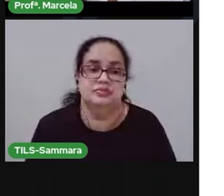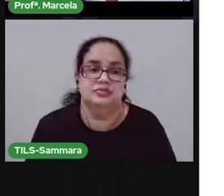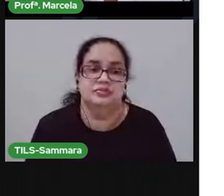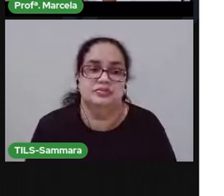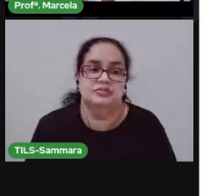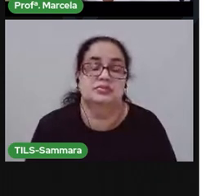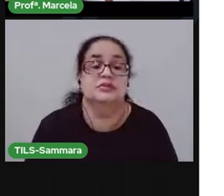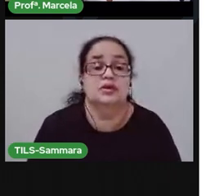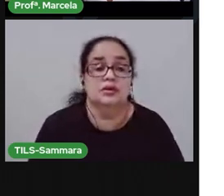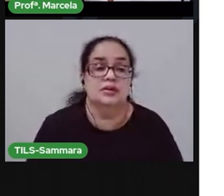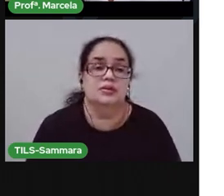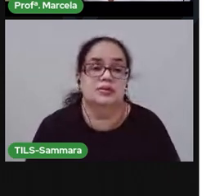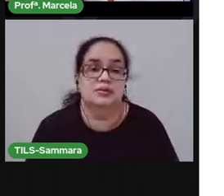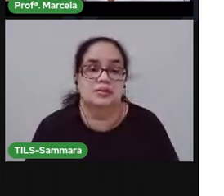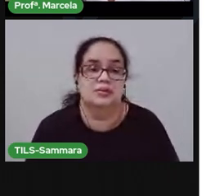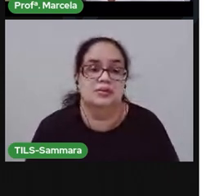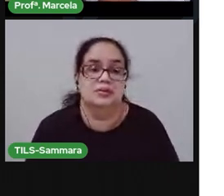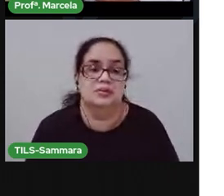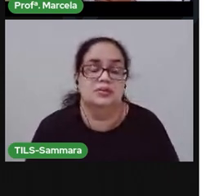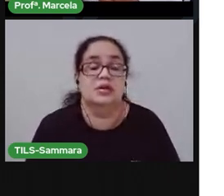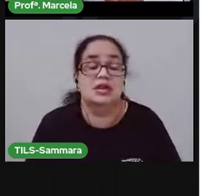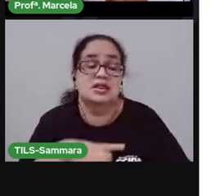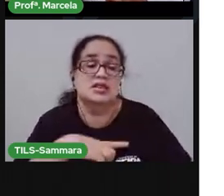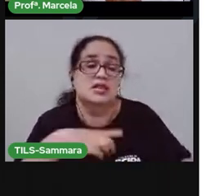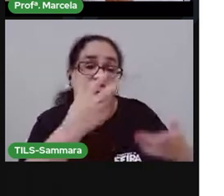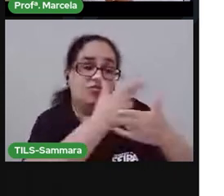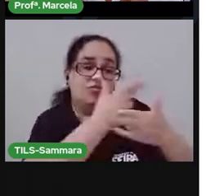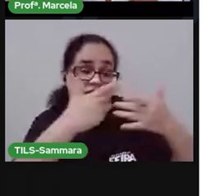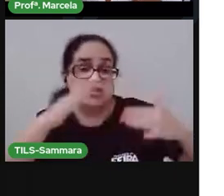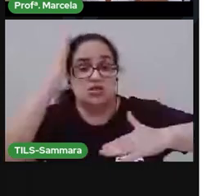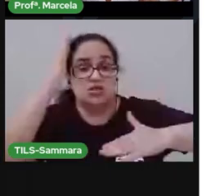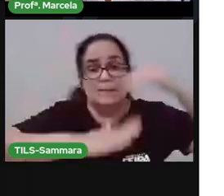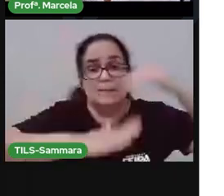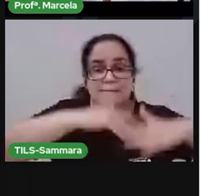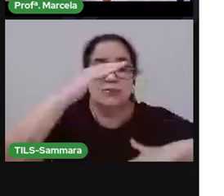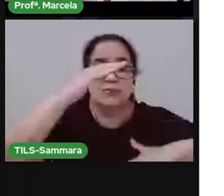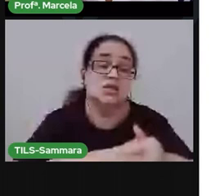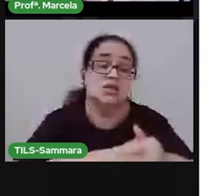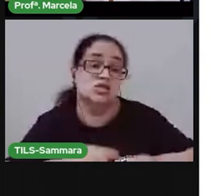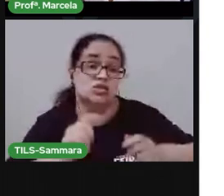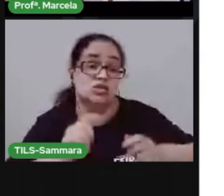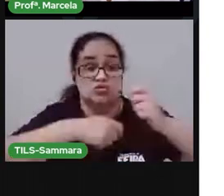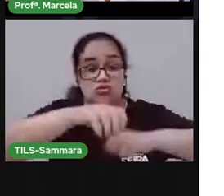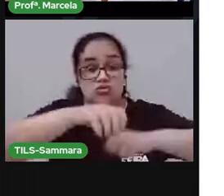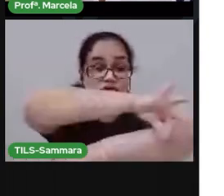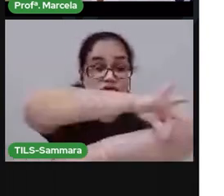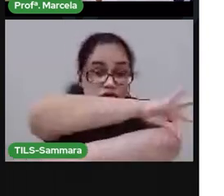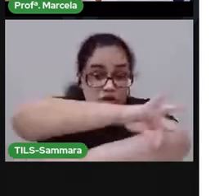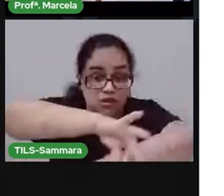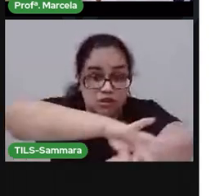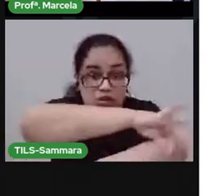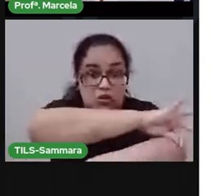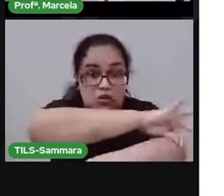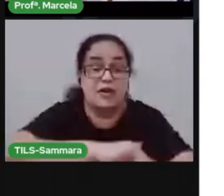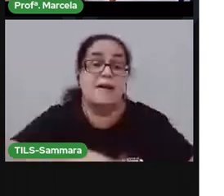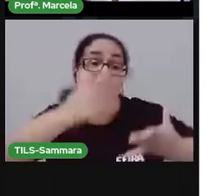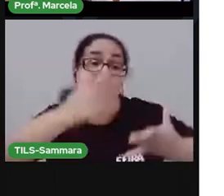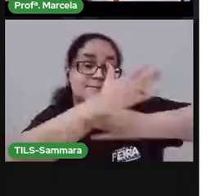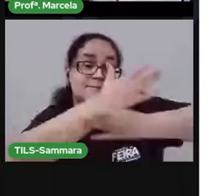Pois bem, tem vários profissionais, como engenheiro, arquiteto,